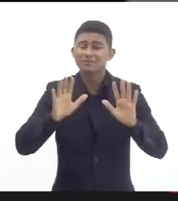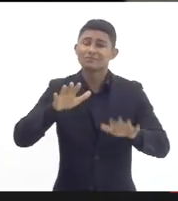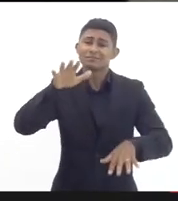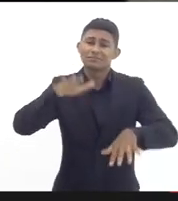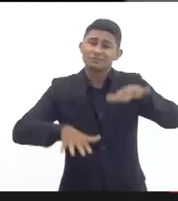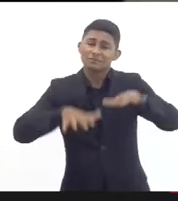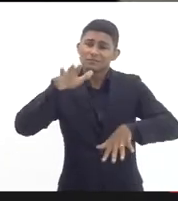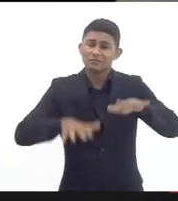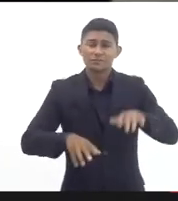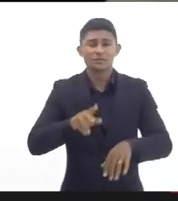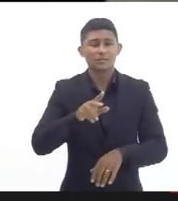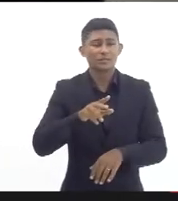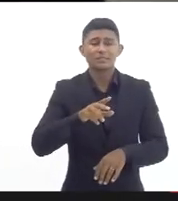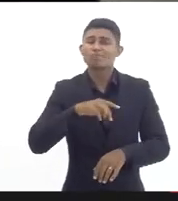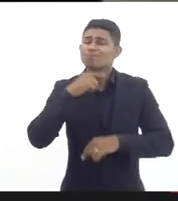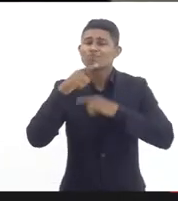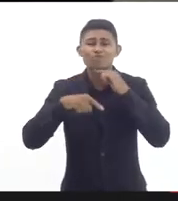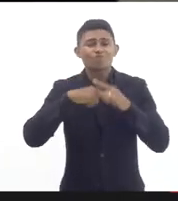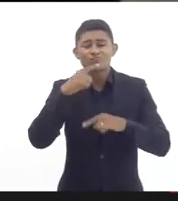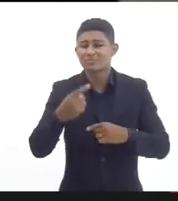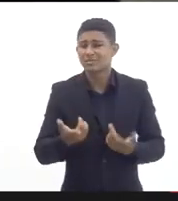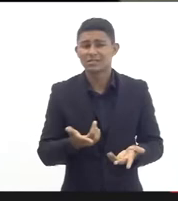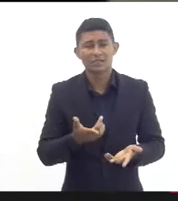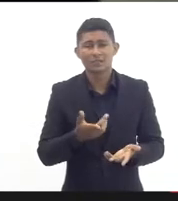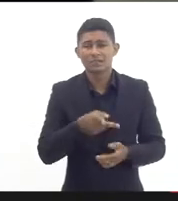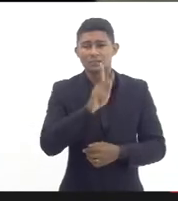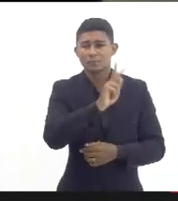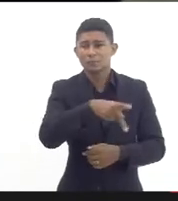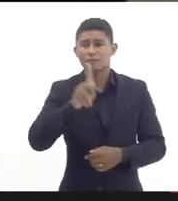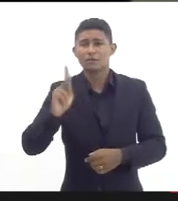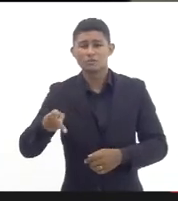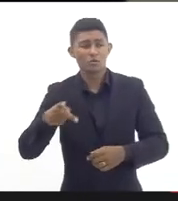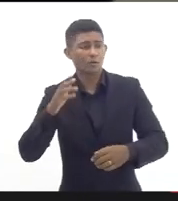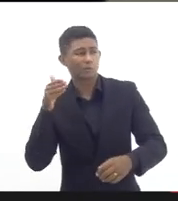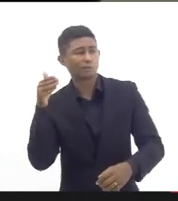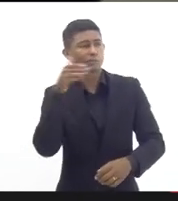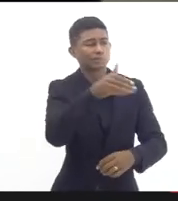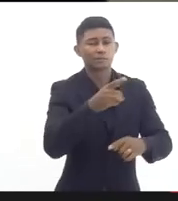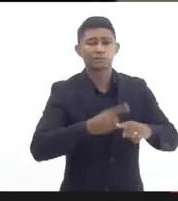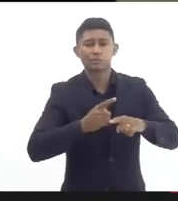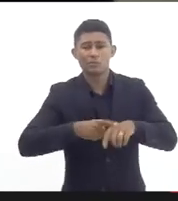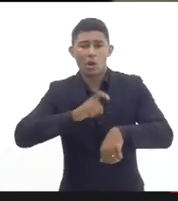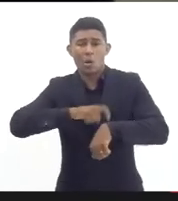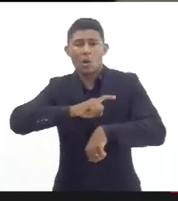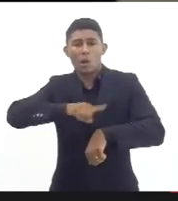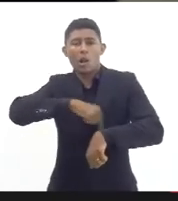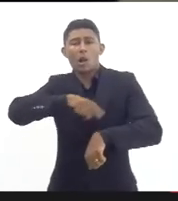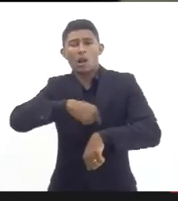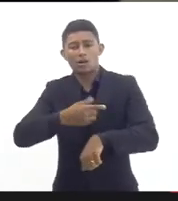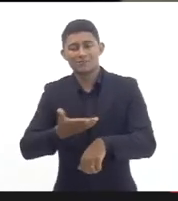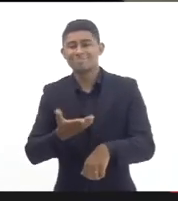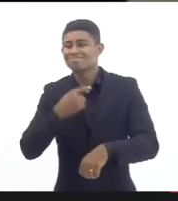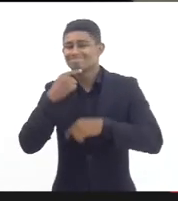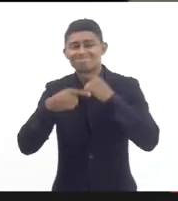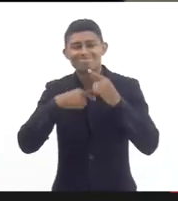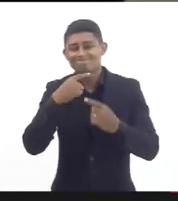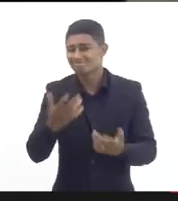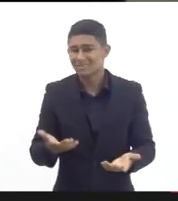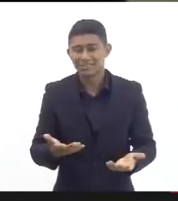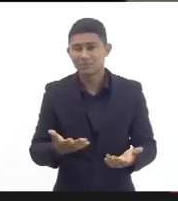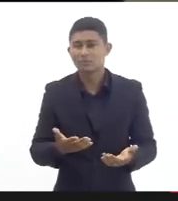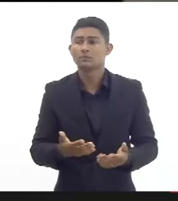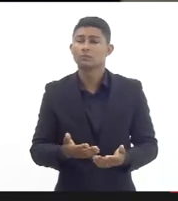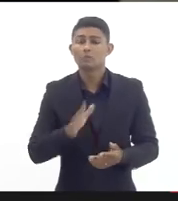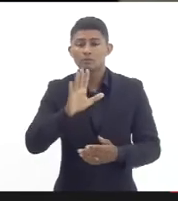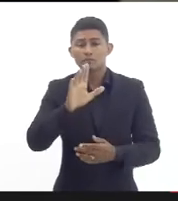professor a gente não tem o professor para trabalhar por causa de questão de horário ou da acumulação dele enfim mas a GLP ela está